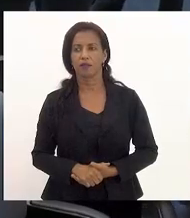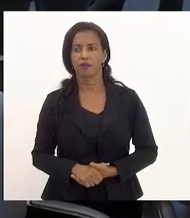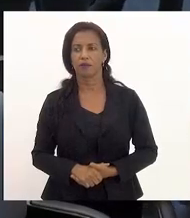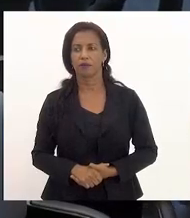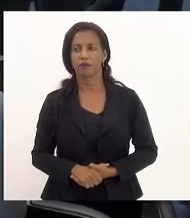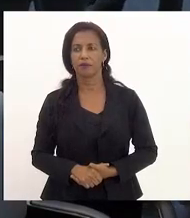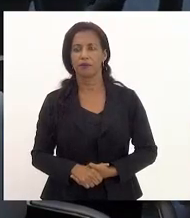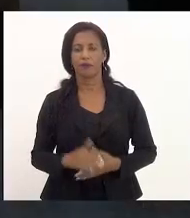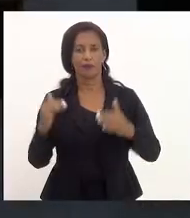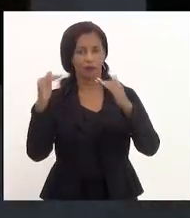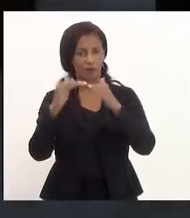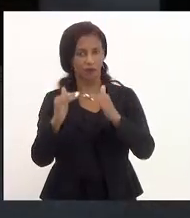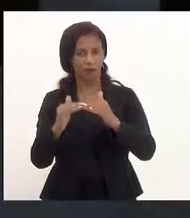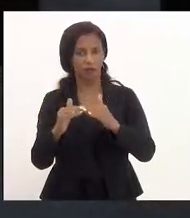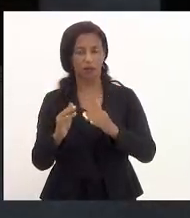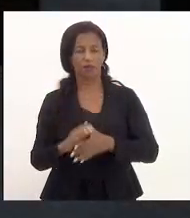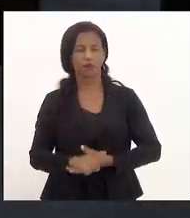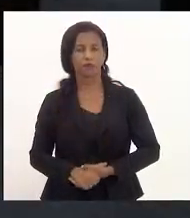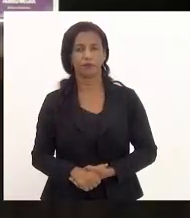Parecer favorável.